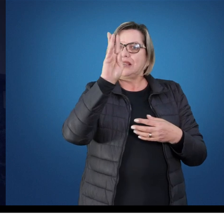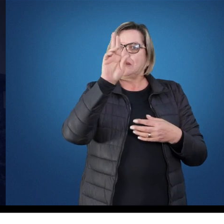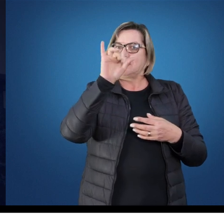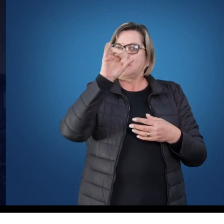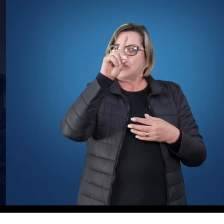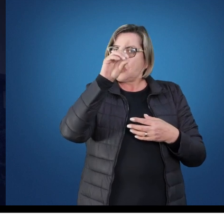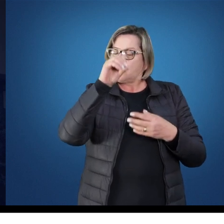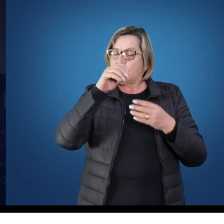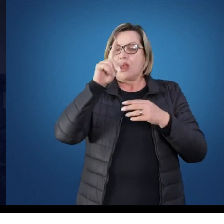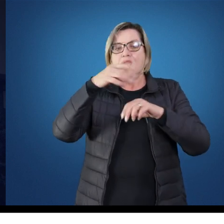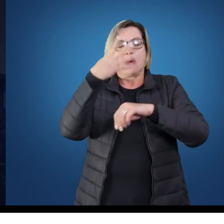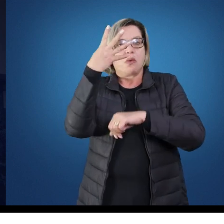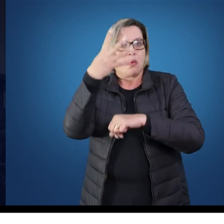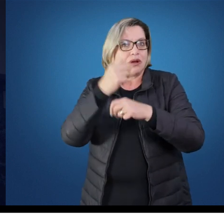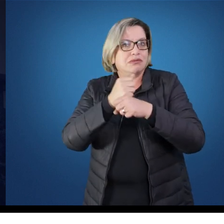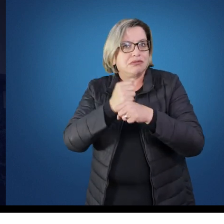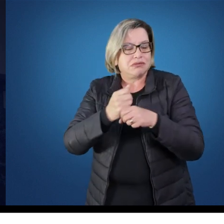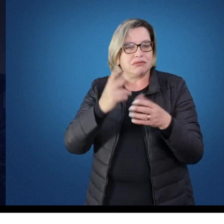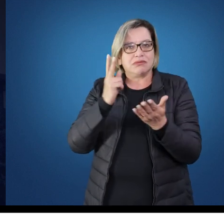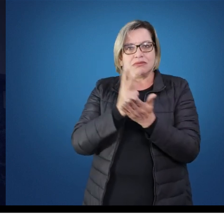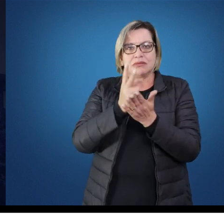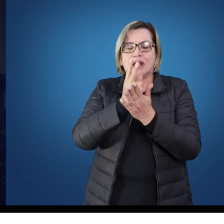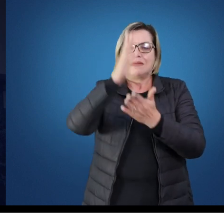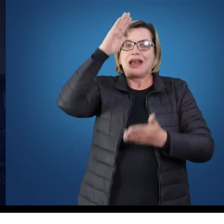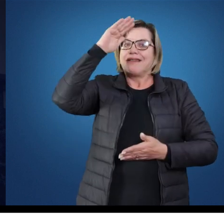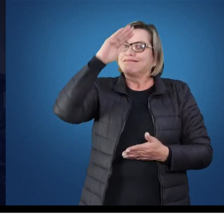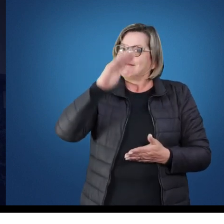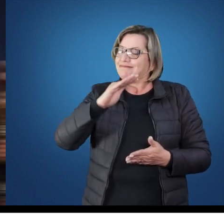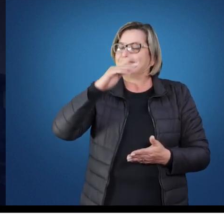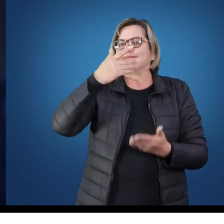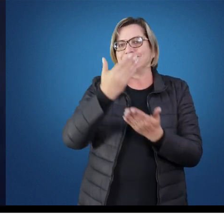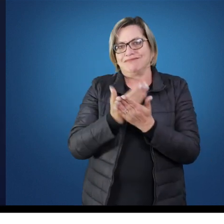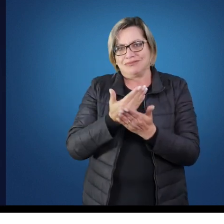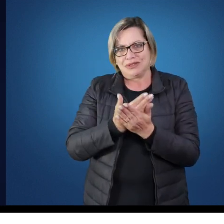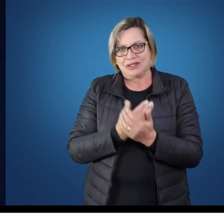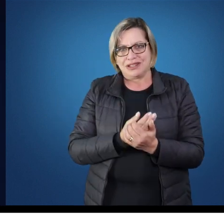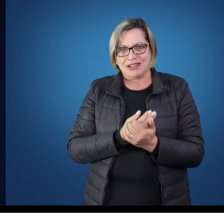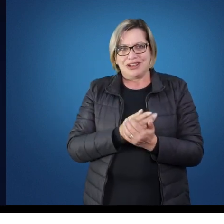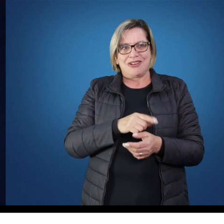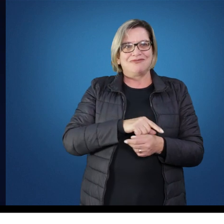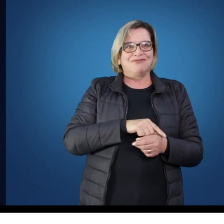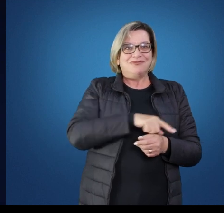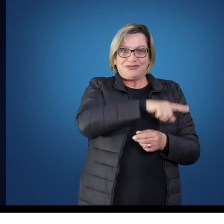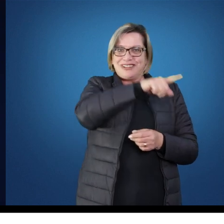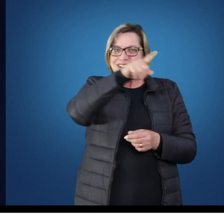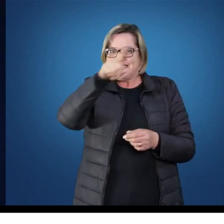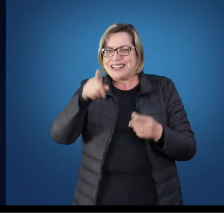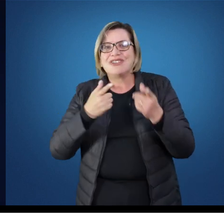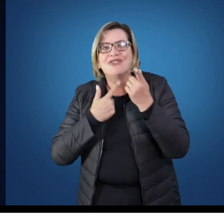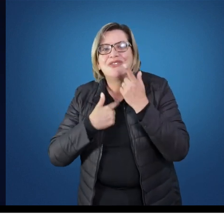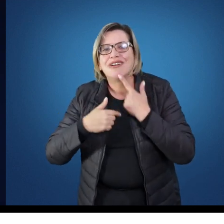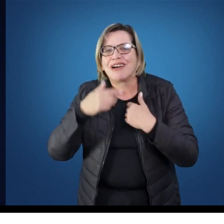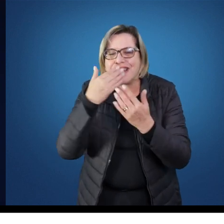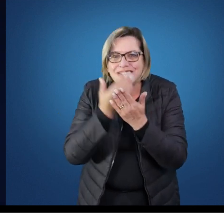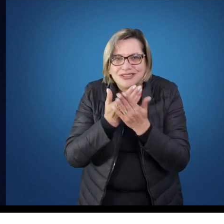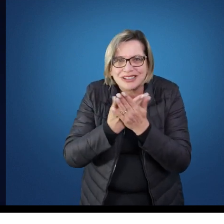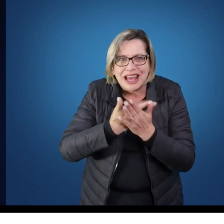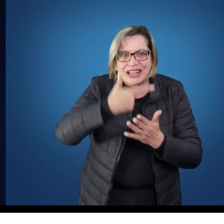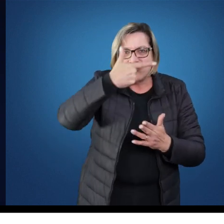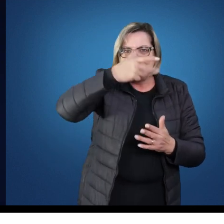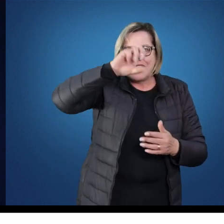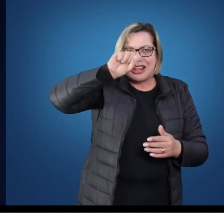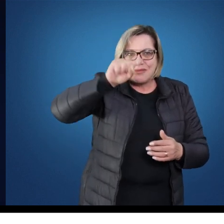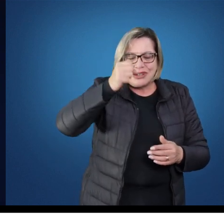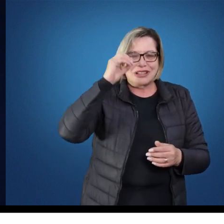curso tem duração de 4 anos e é ofertado no período da tarde. Ficou interessado em estudar na 28ª melhor